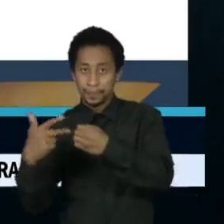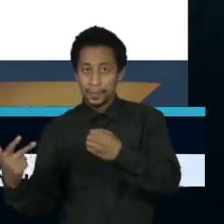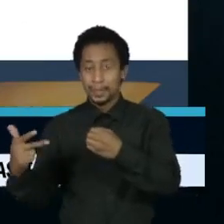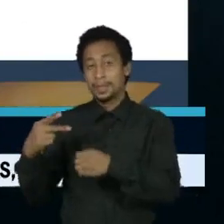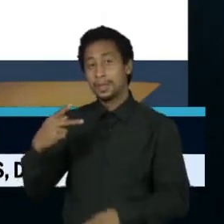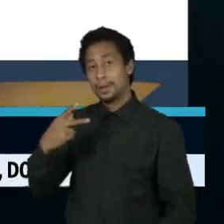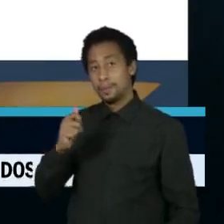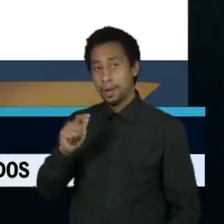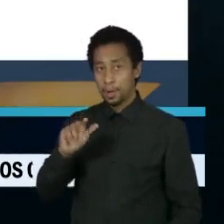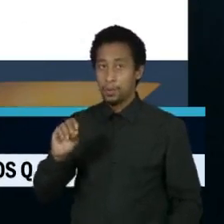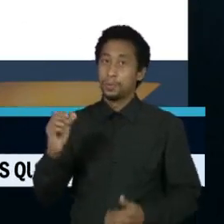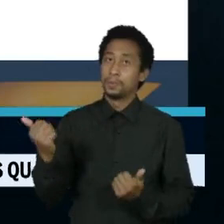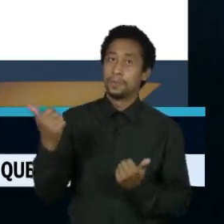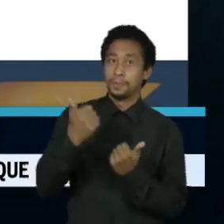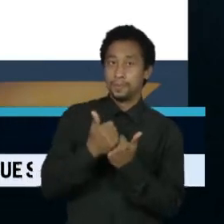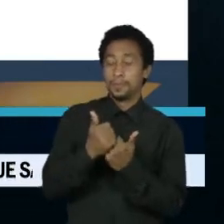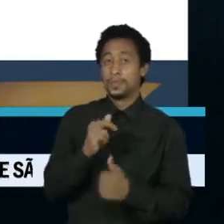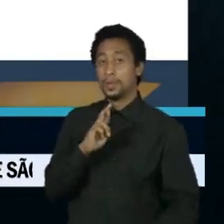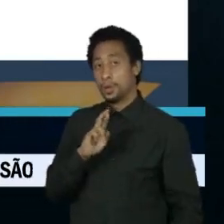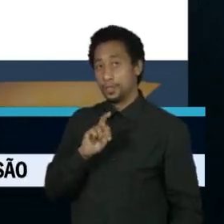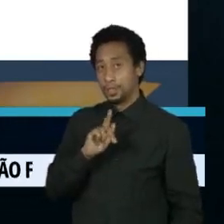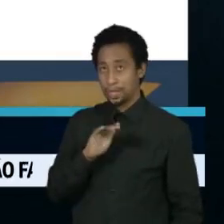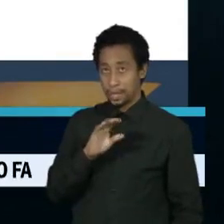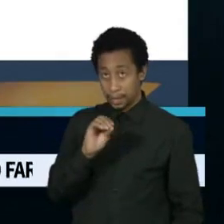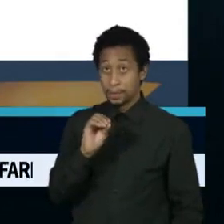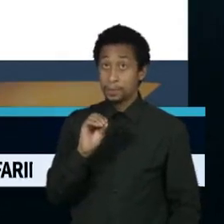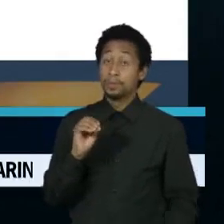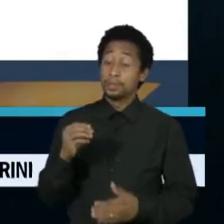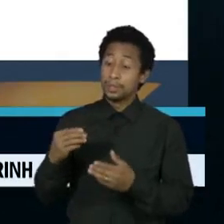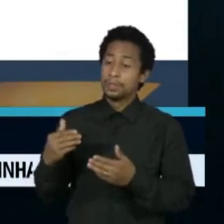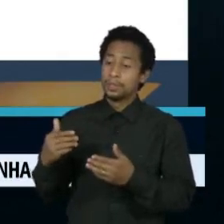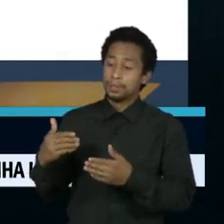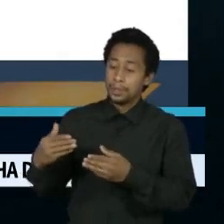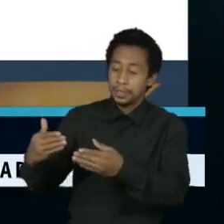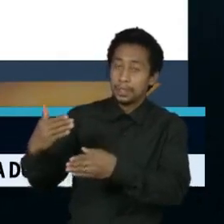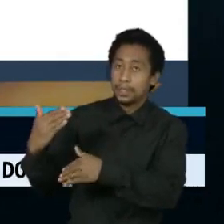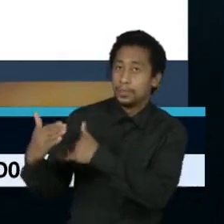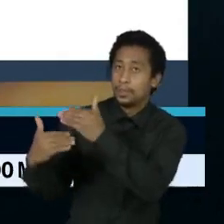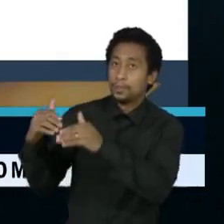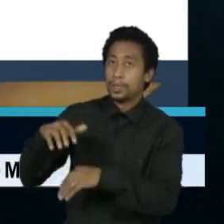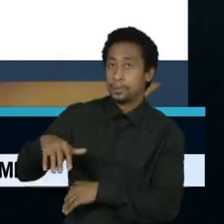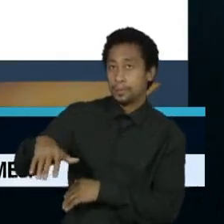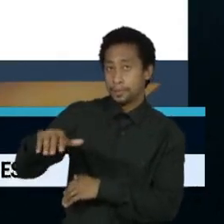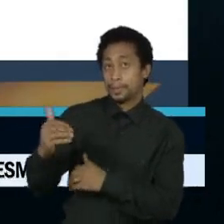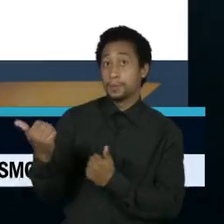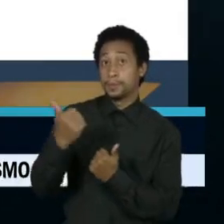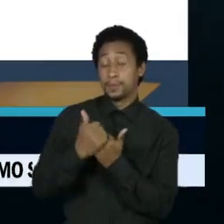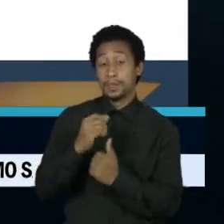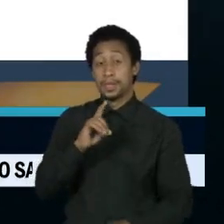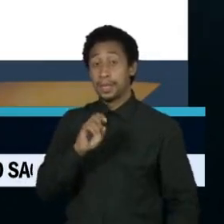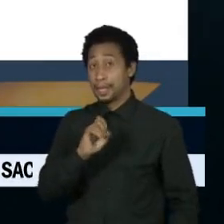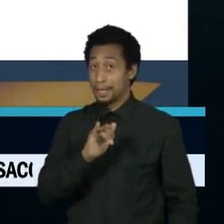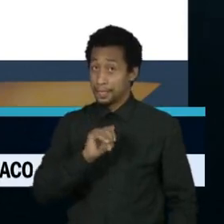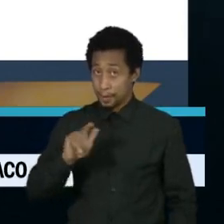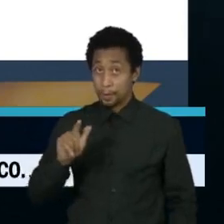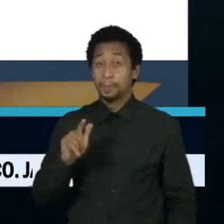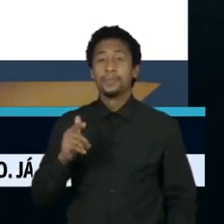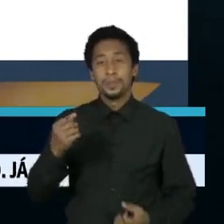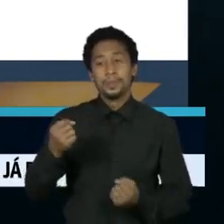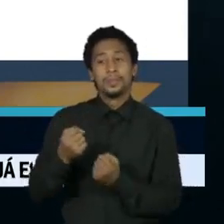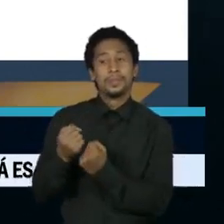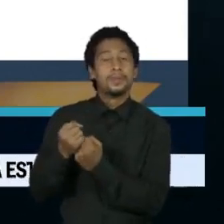tecnologia. Rogério Marinho, do desenvolvimento regional, dá lugar a Daniel Ferreira. Um dos maiores aliados de Bolsonaro,